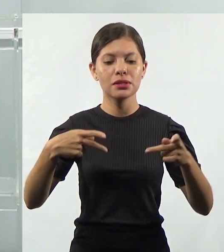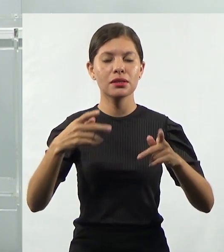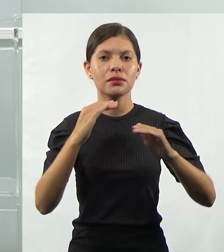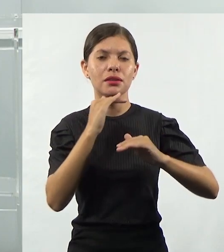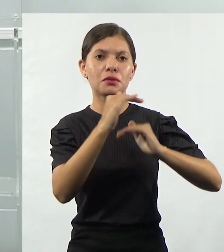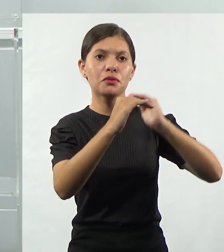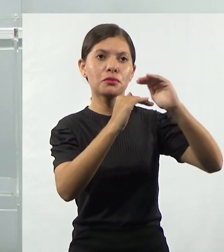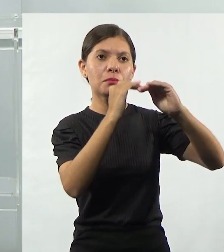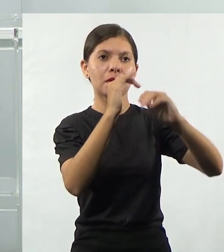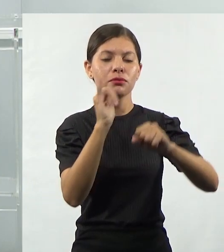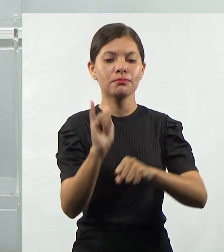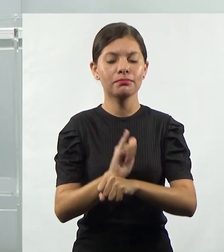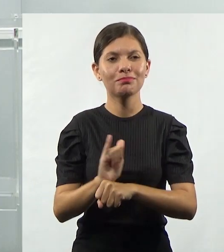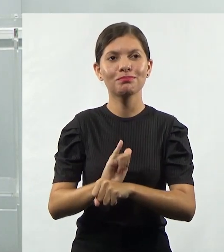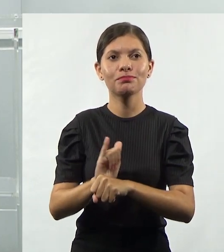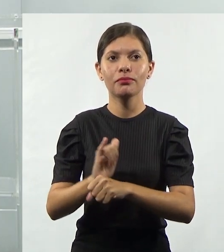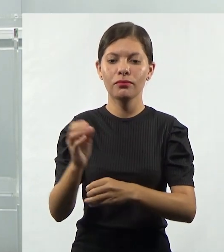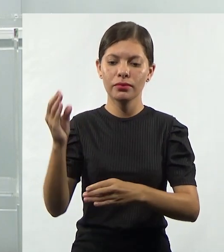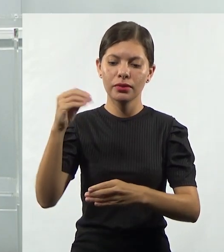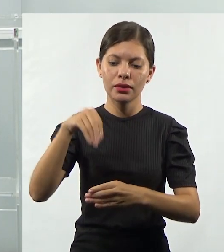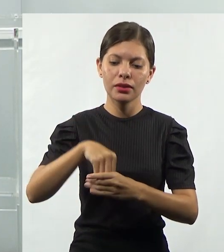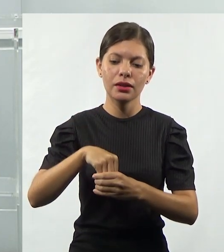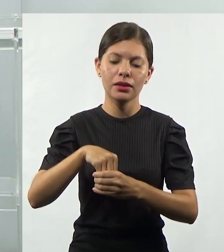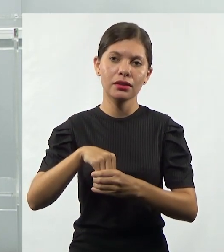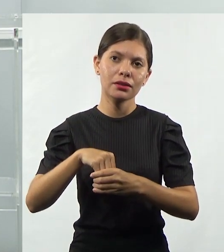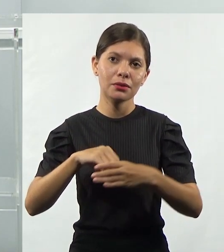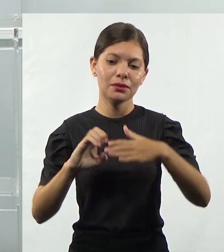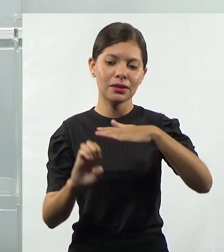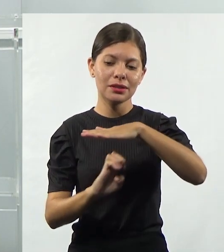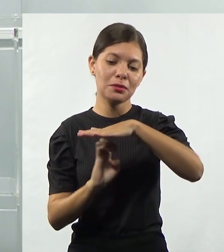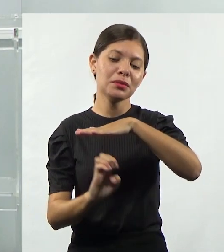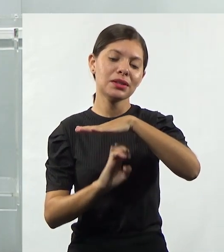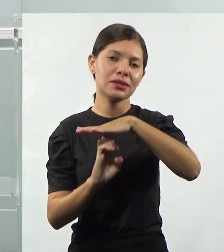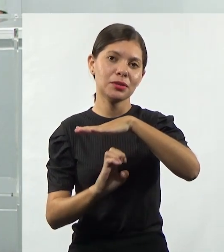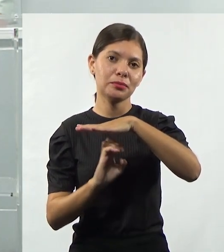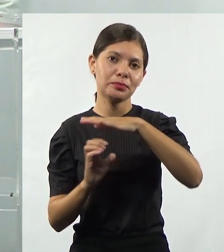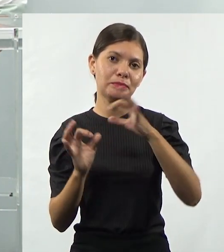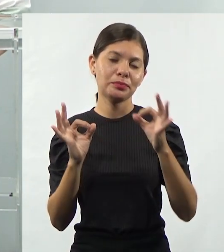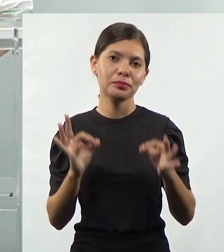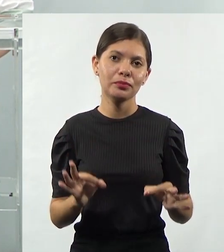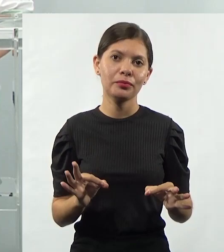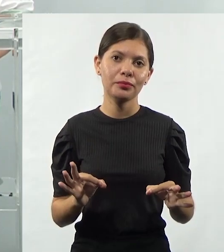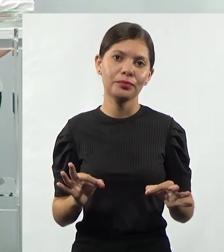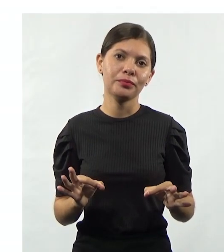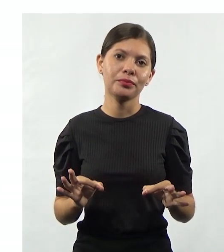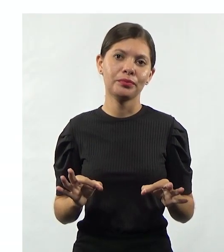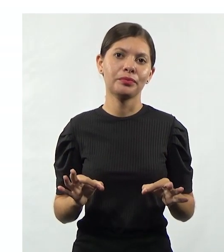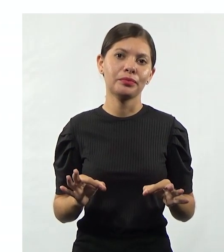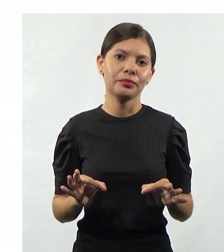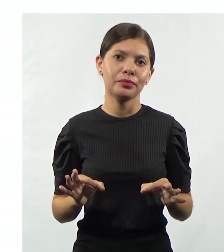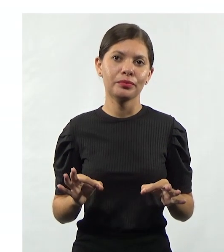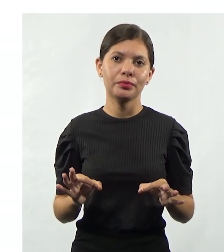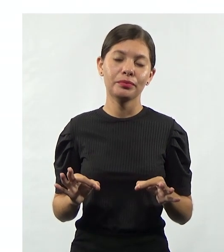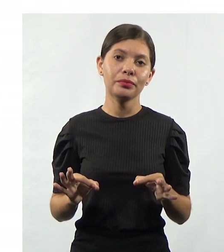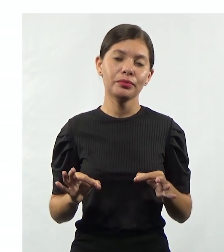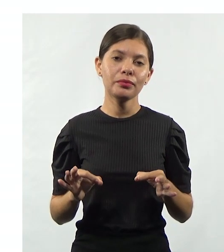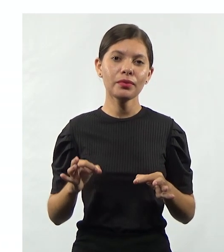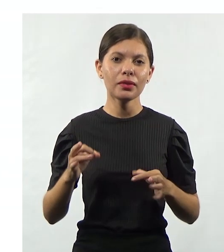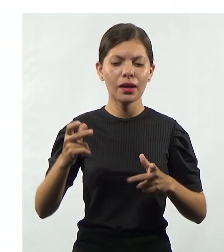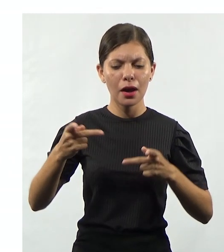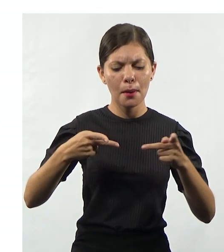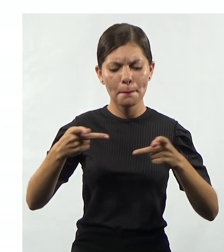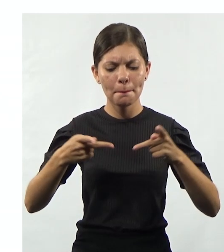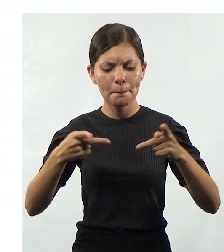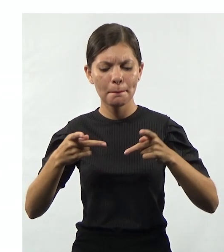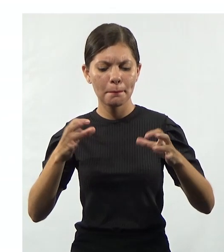processo de desenvolvimento estratégico dentro das nossas organizações, tá certo? Então, planejar